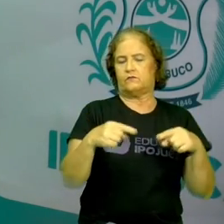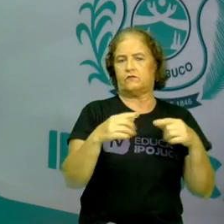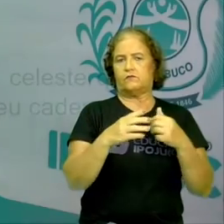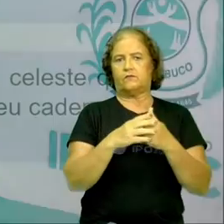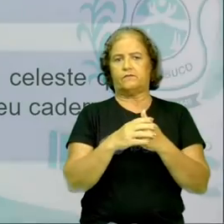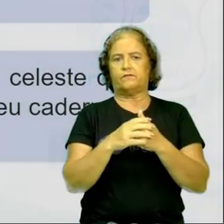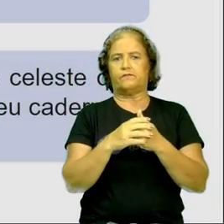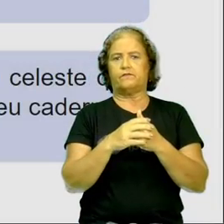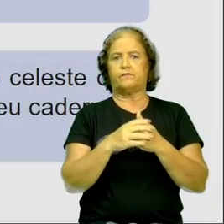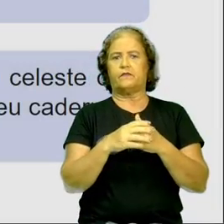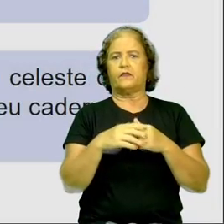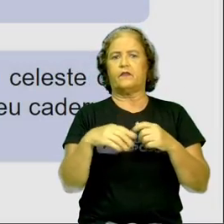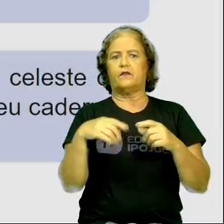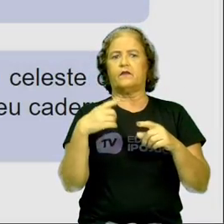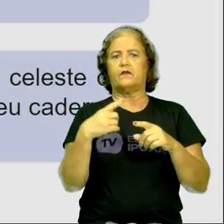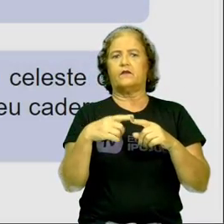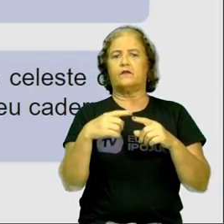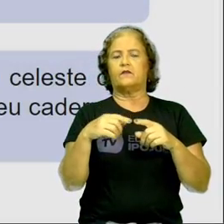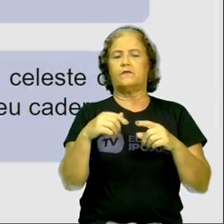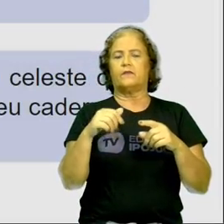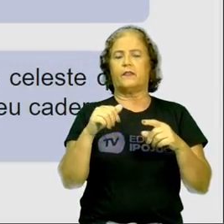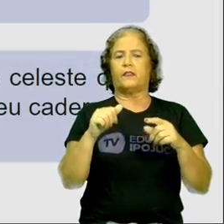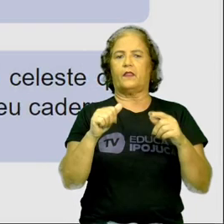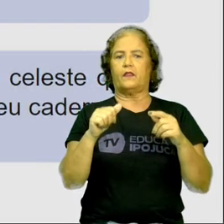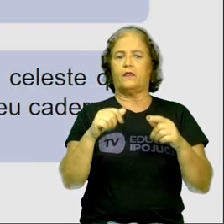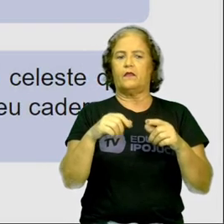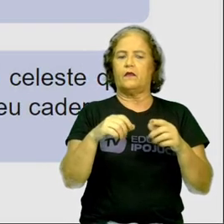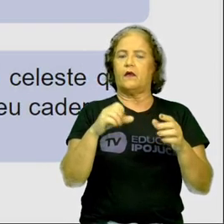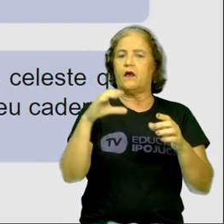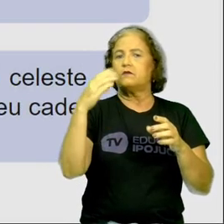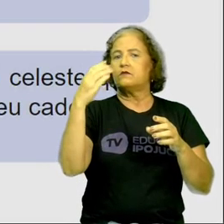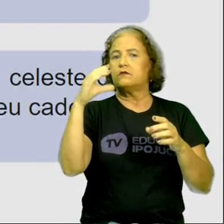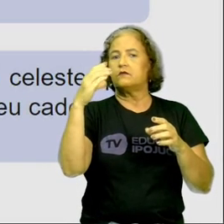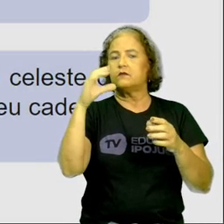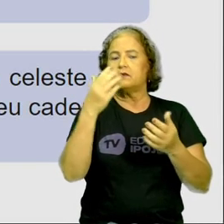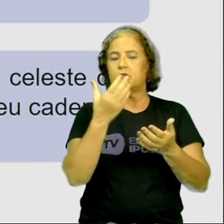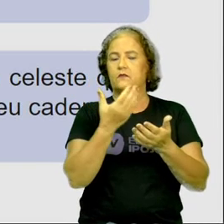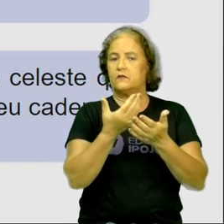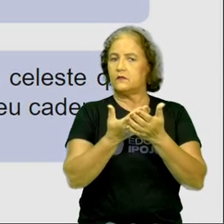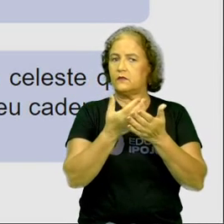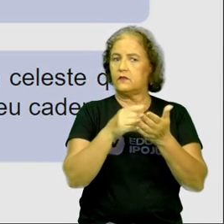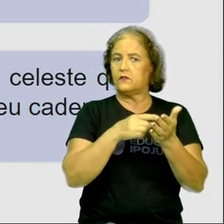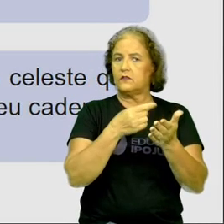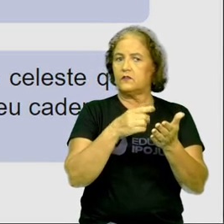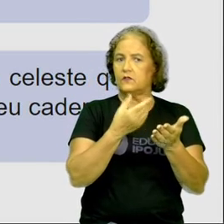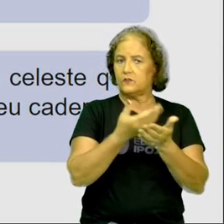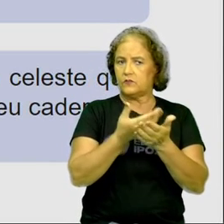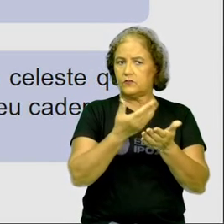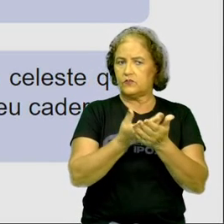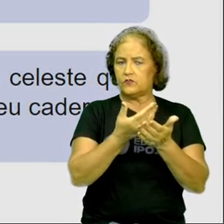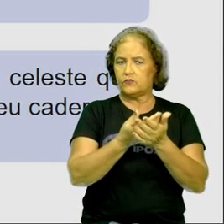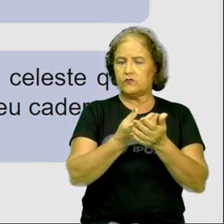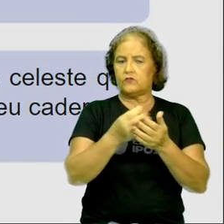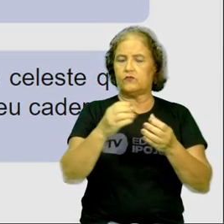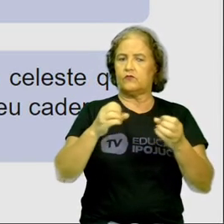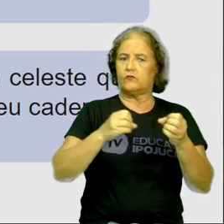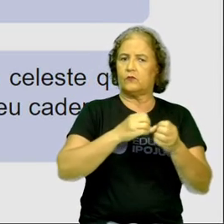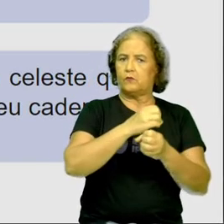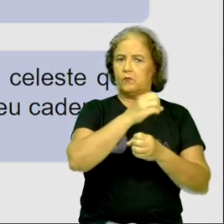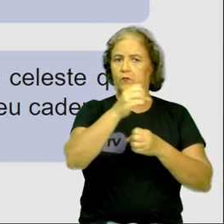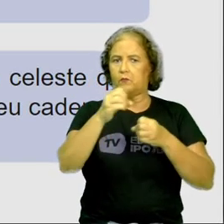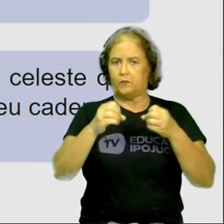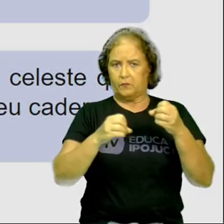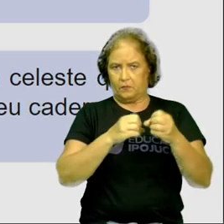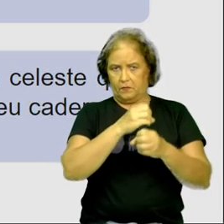Então, a astronomia estuda os corpos celestes. Ou seja, os